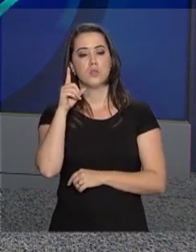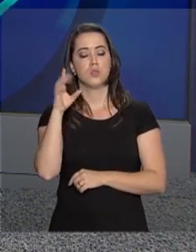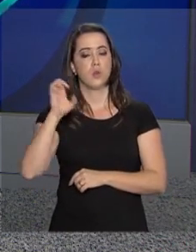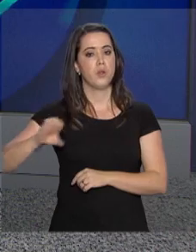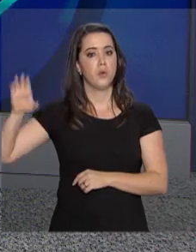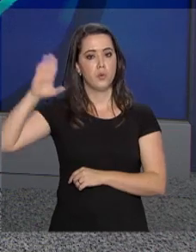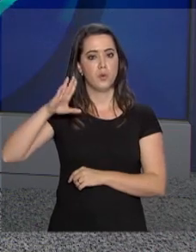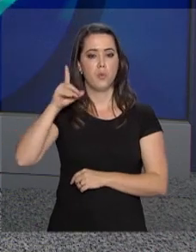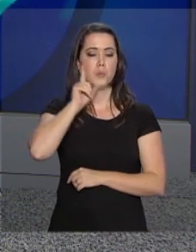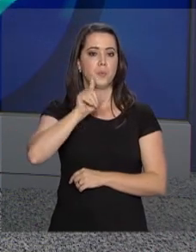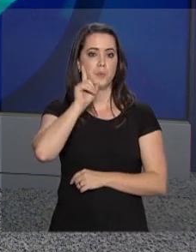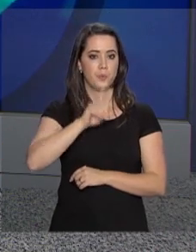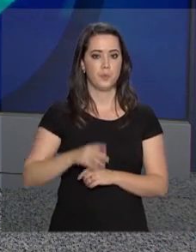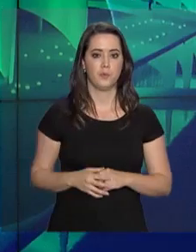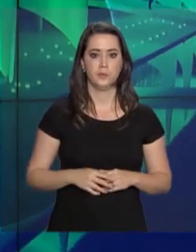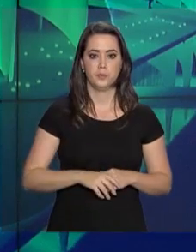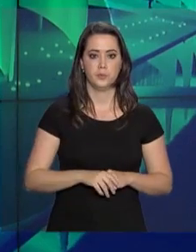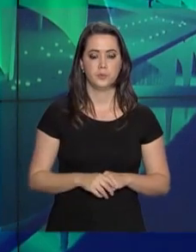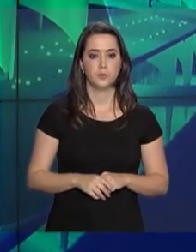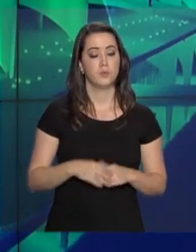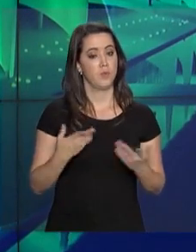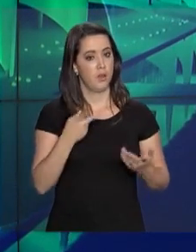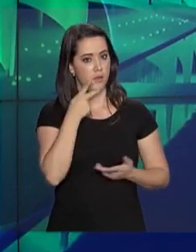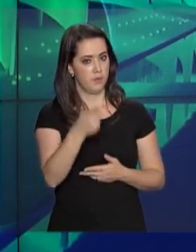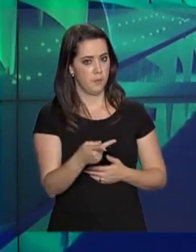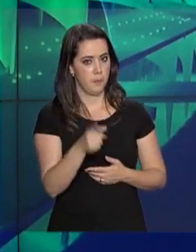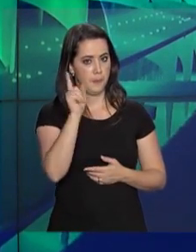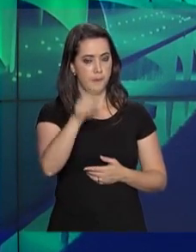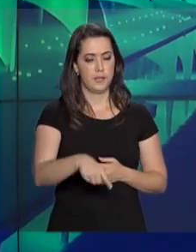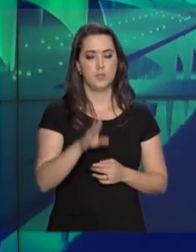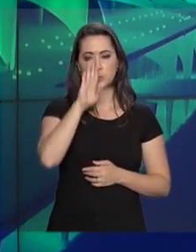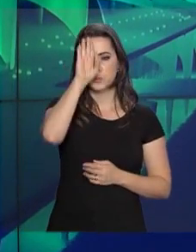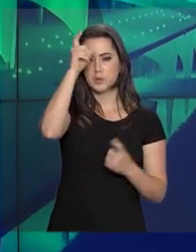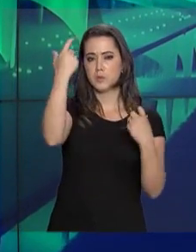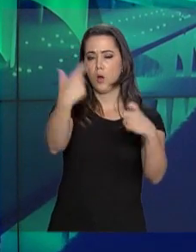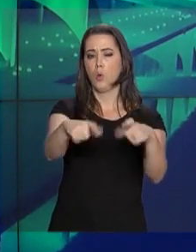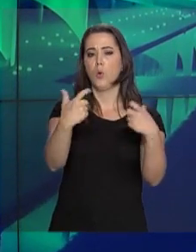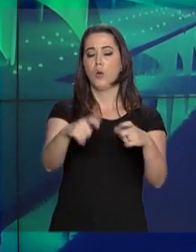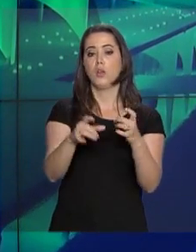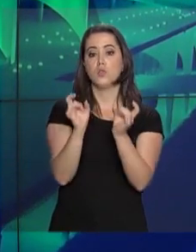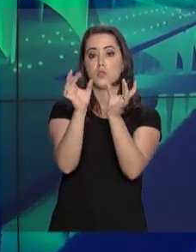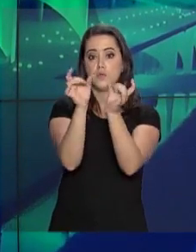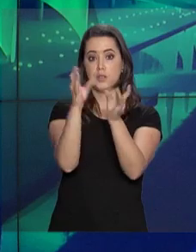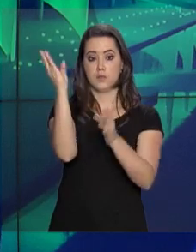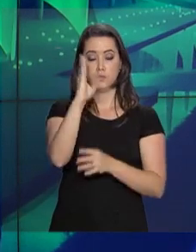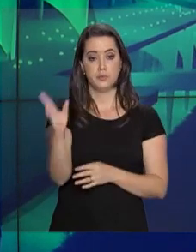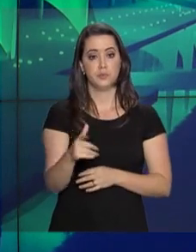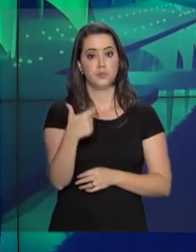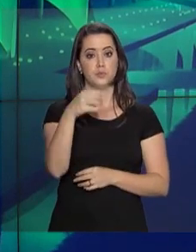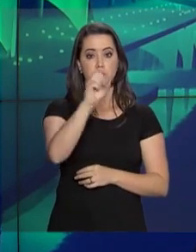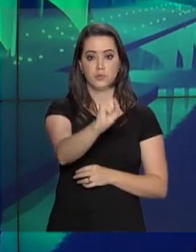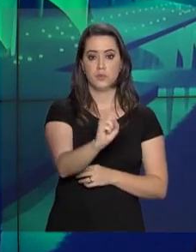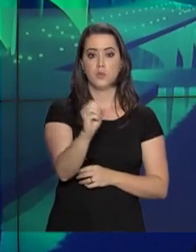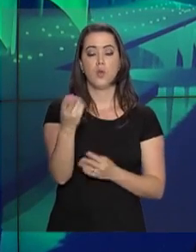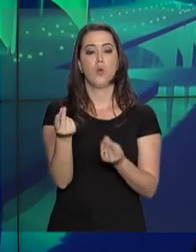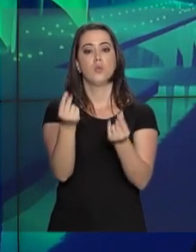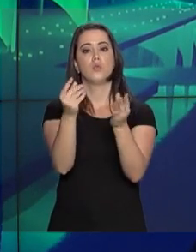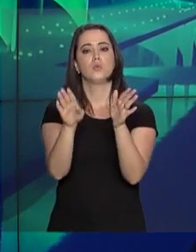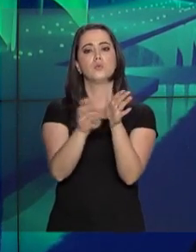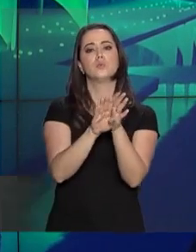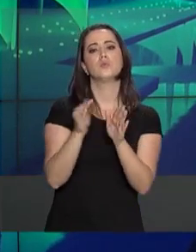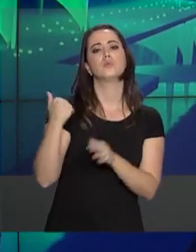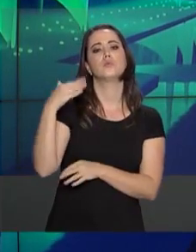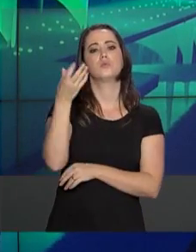Europeia e Estados Unidos. E falando na China, a China é o principal destino das exportações brasileiras. Em 2018, o valor